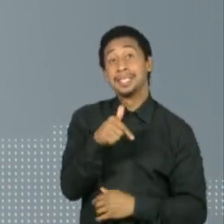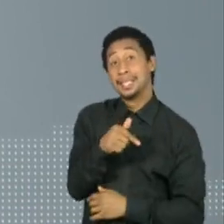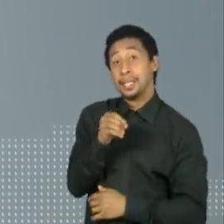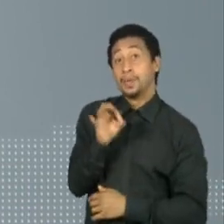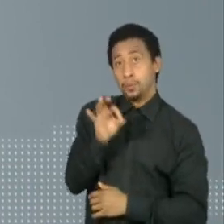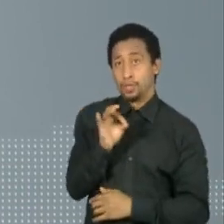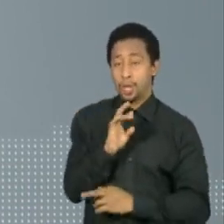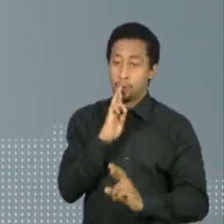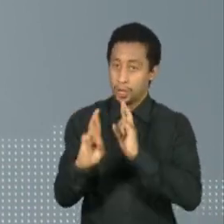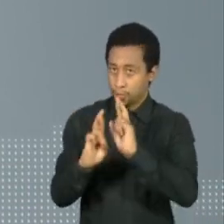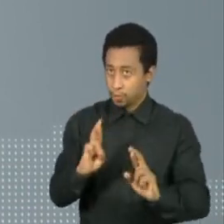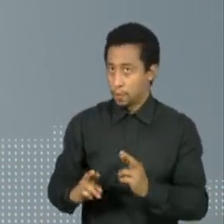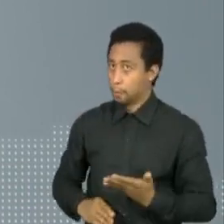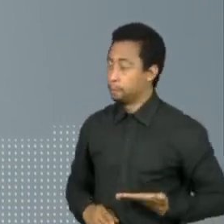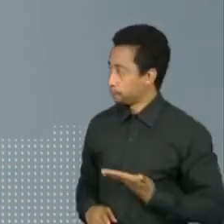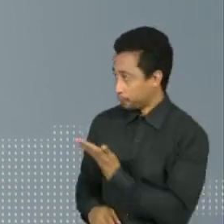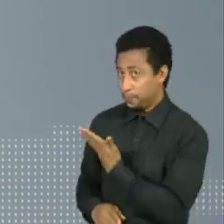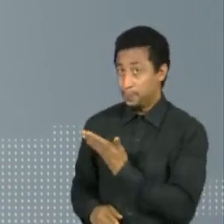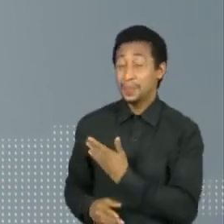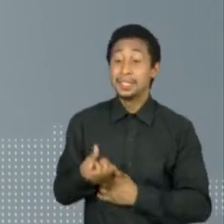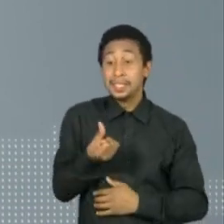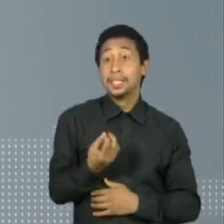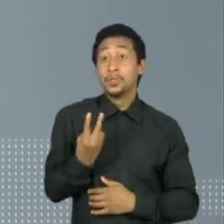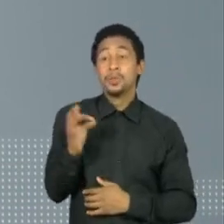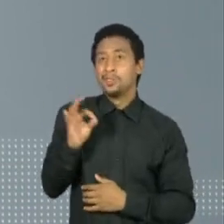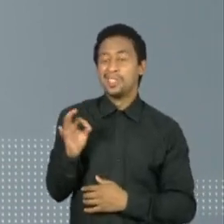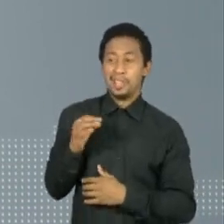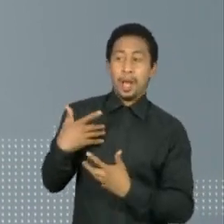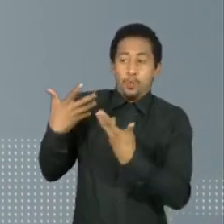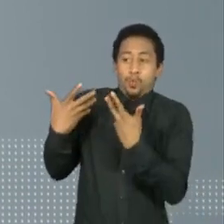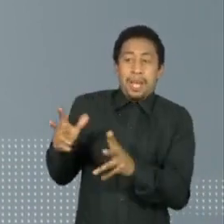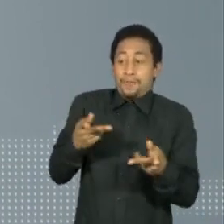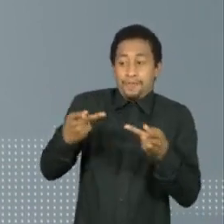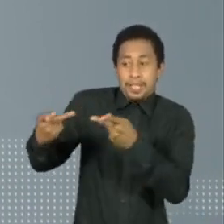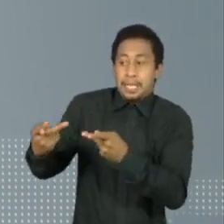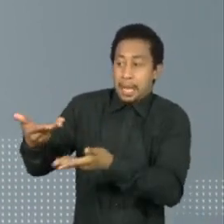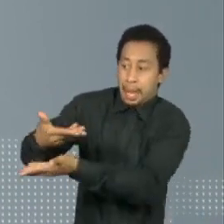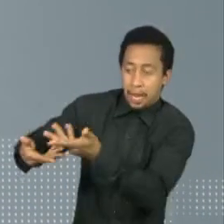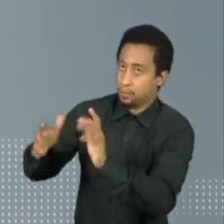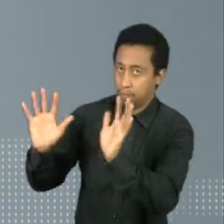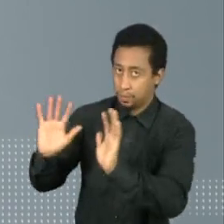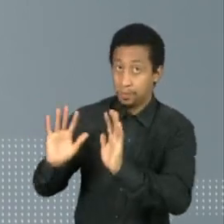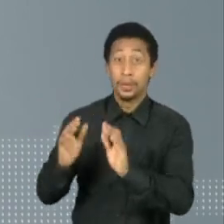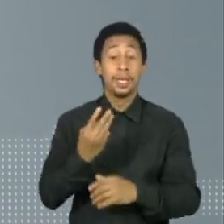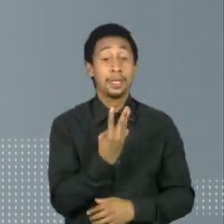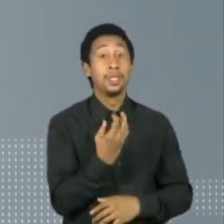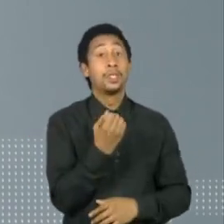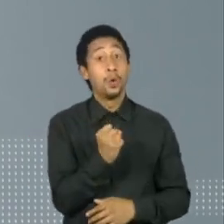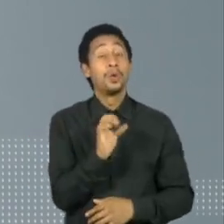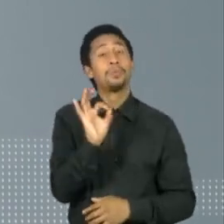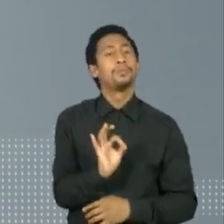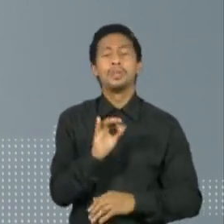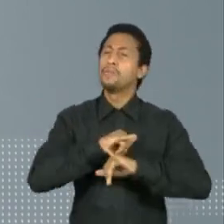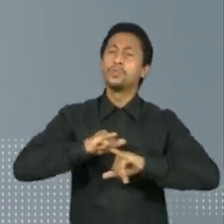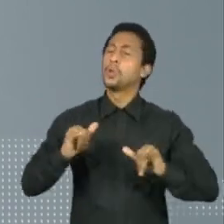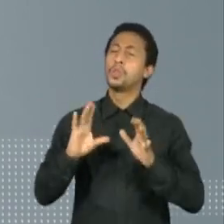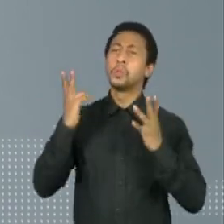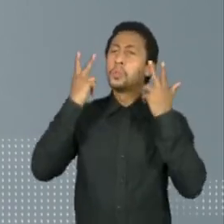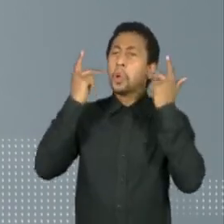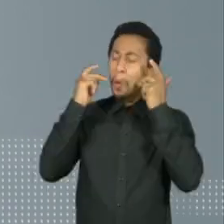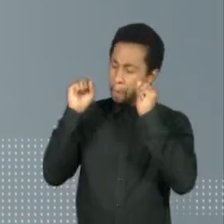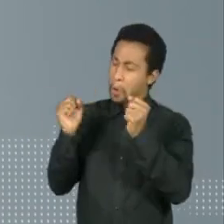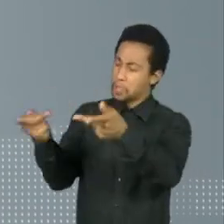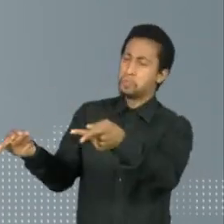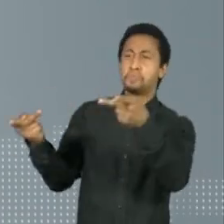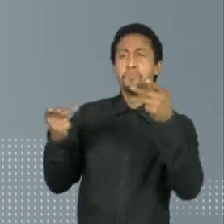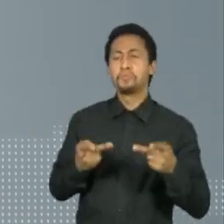disseram que pretendem evitar se reunir com moradores de outros domicílios. 38% disseram que não tem restrição em ter pessoas